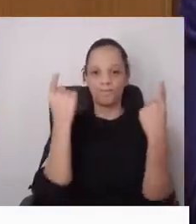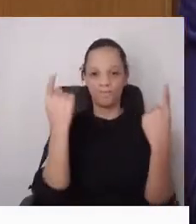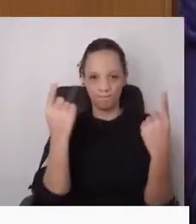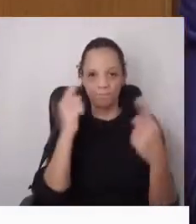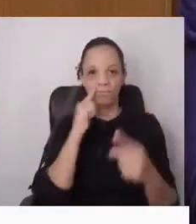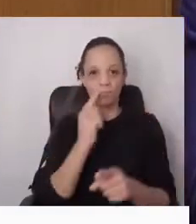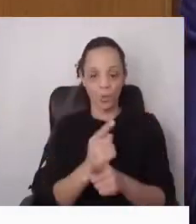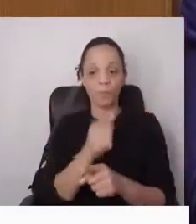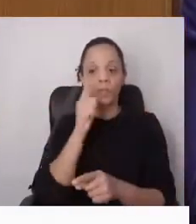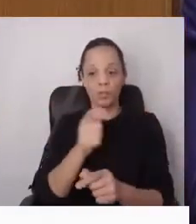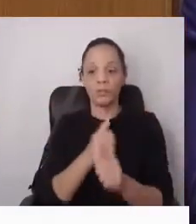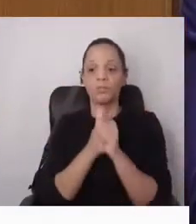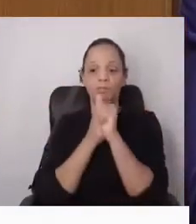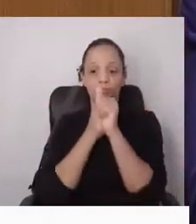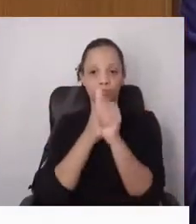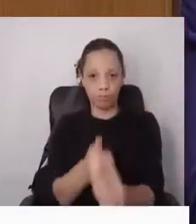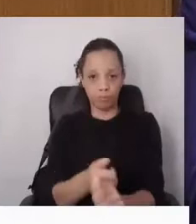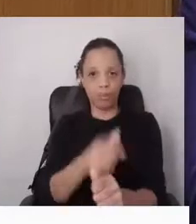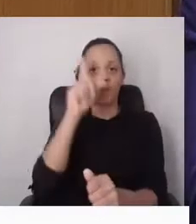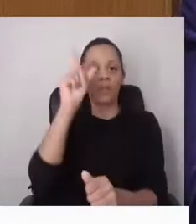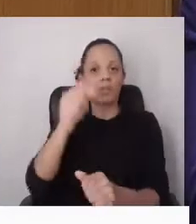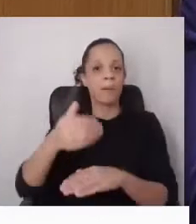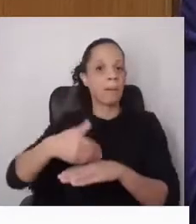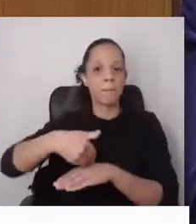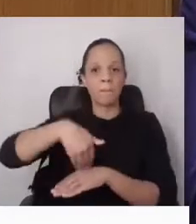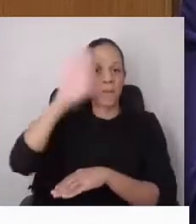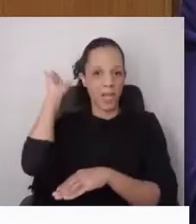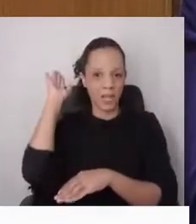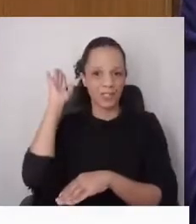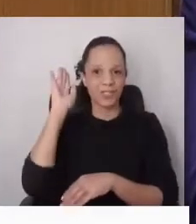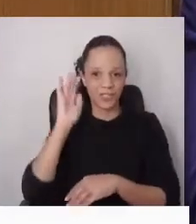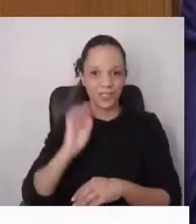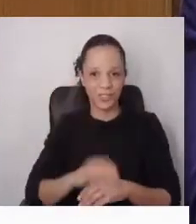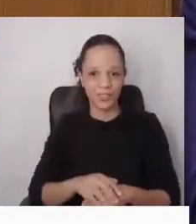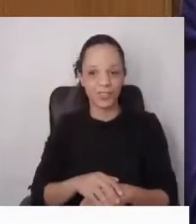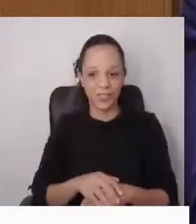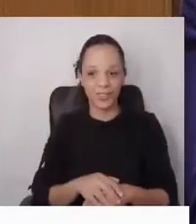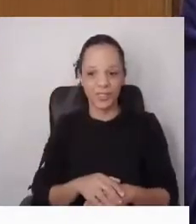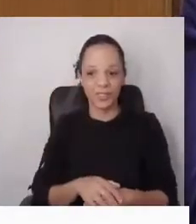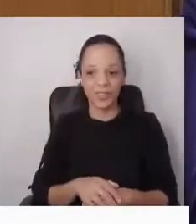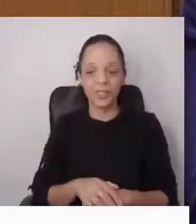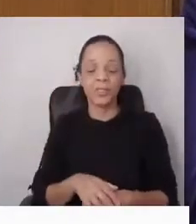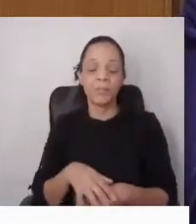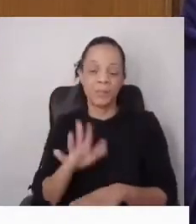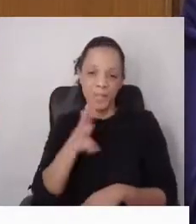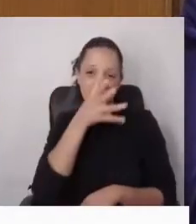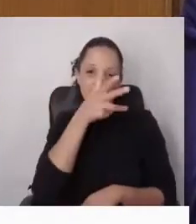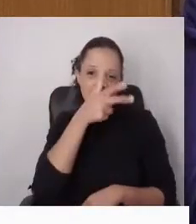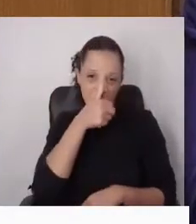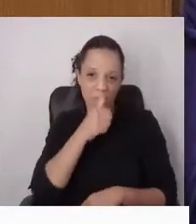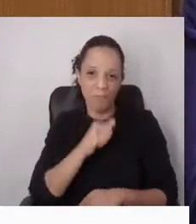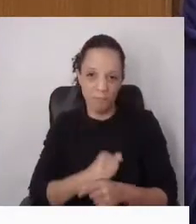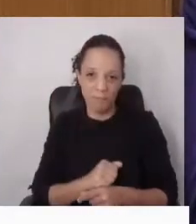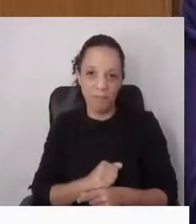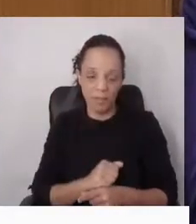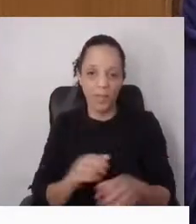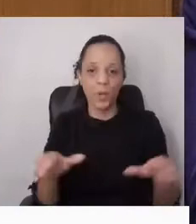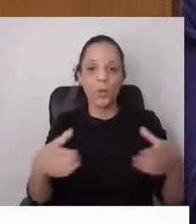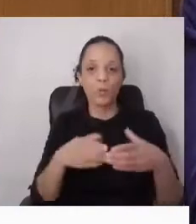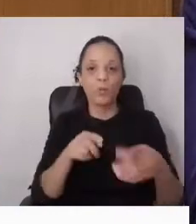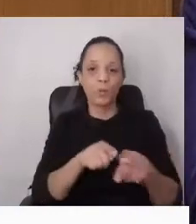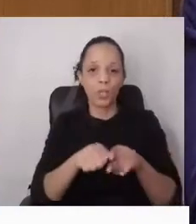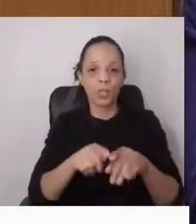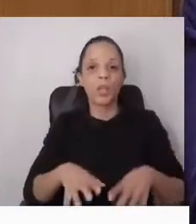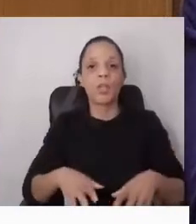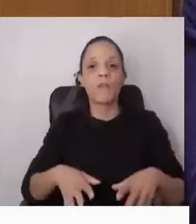cumprido, mas ultrapassado. E, de facto, é pena que o grupo político Evoluir